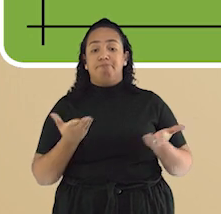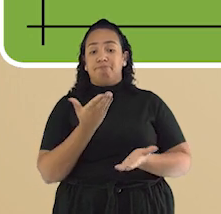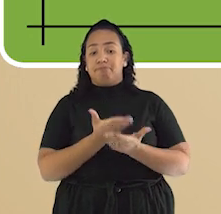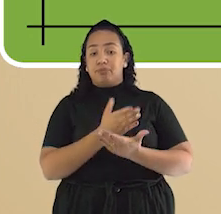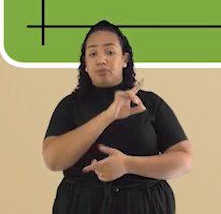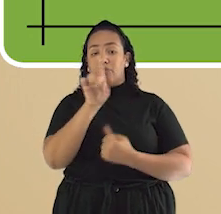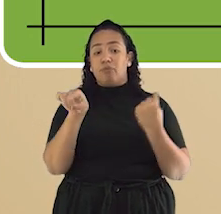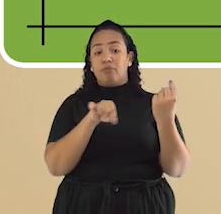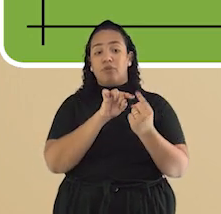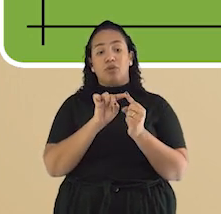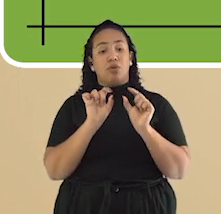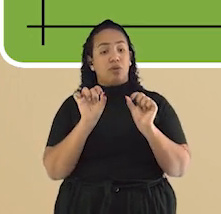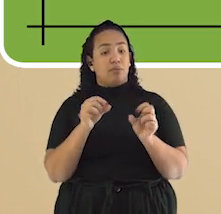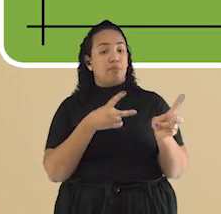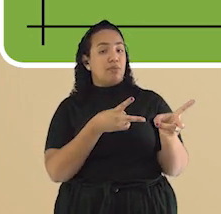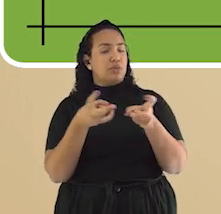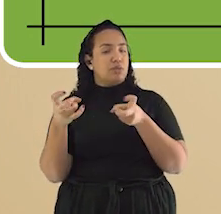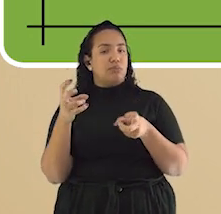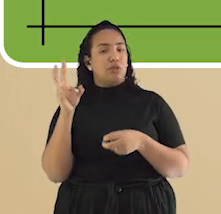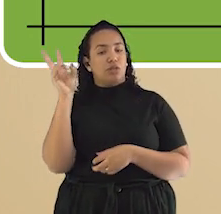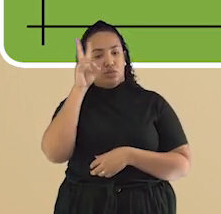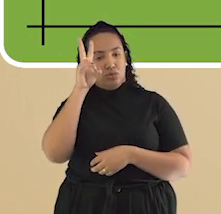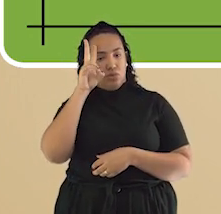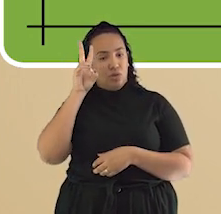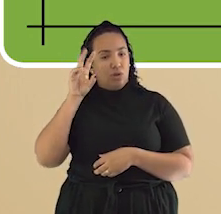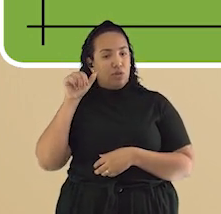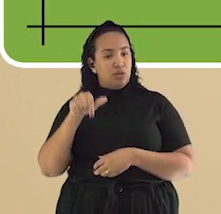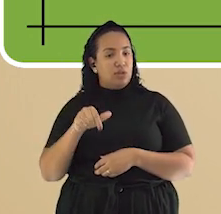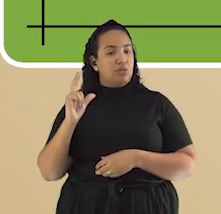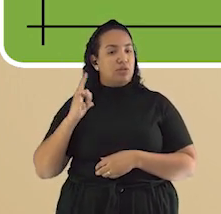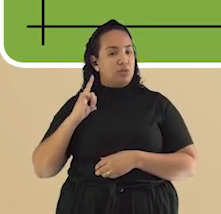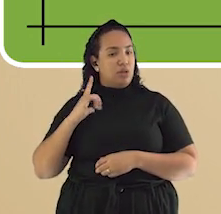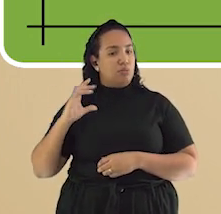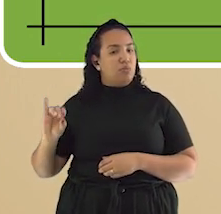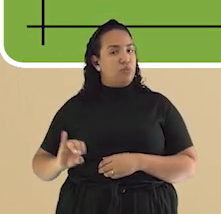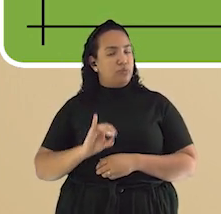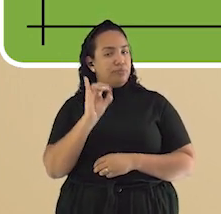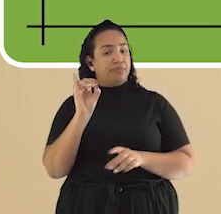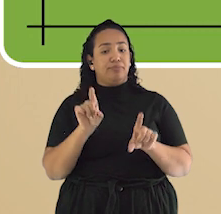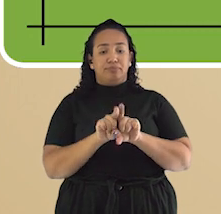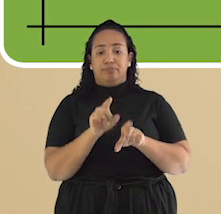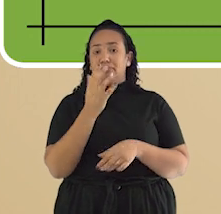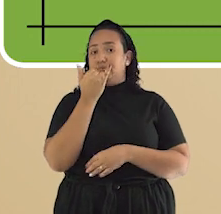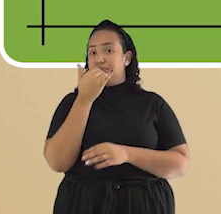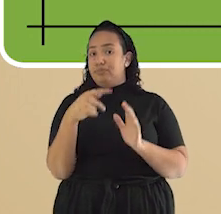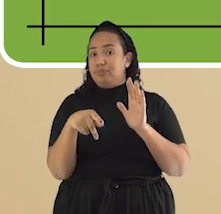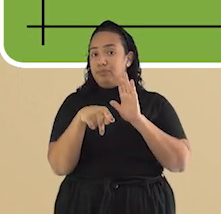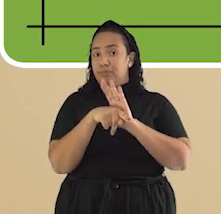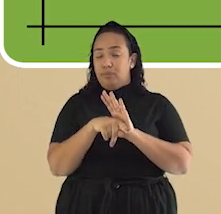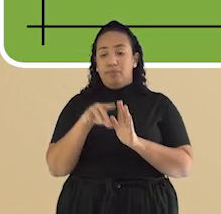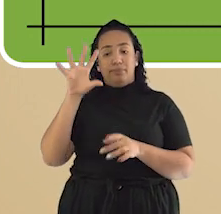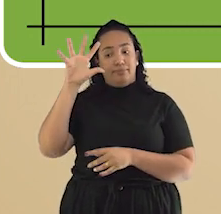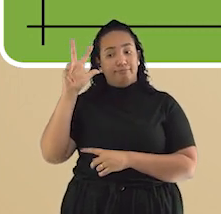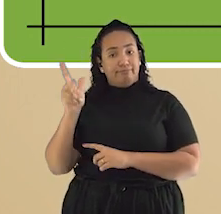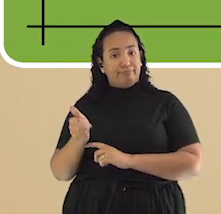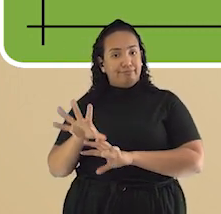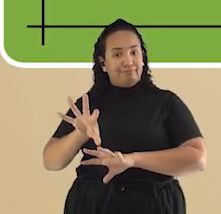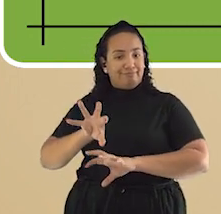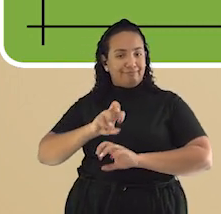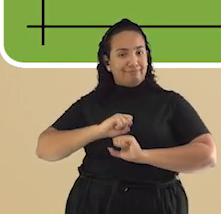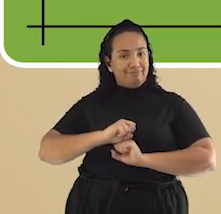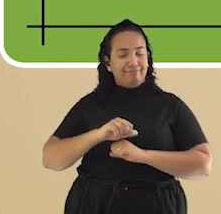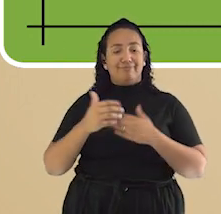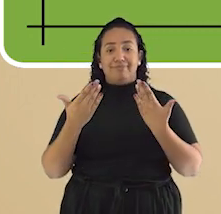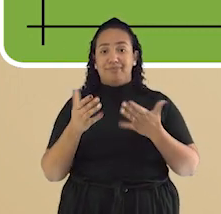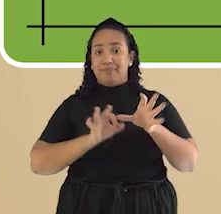importância histórica e nutricional de alimentos que compõem receitas de origem africana e afro-brasileira. Então, já prepare seu